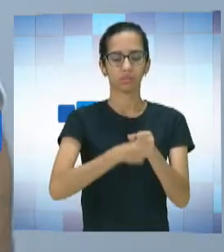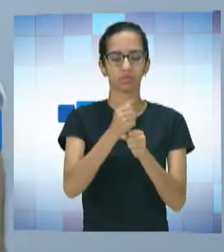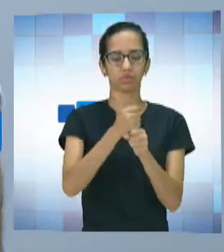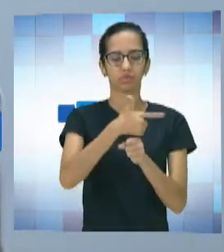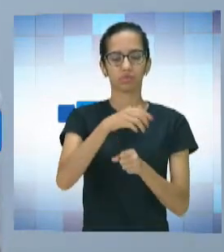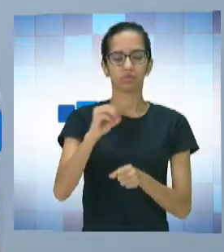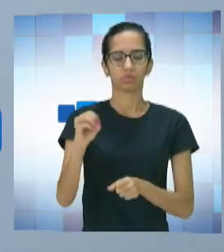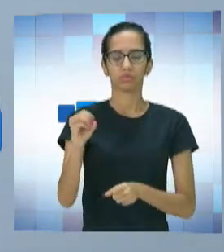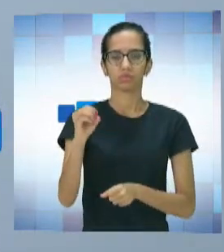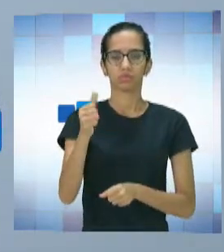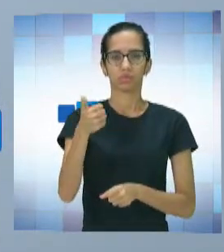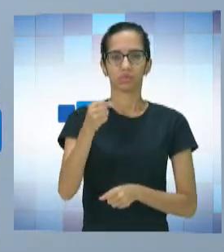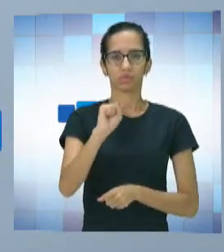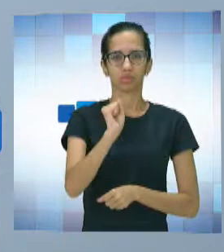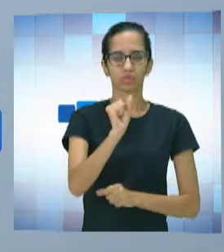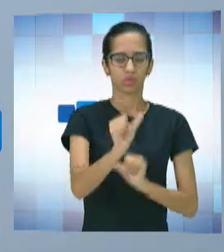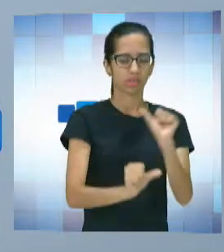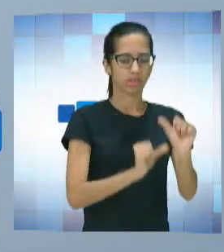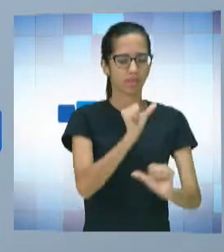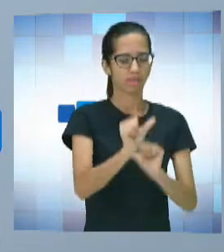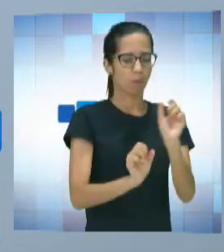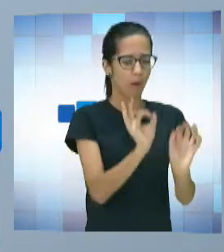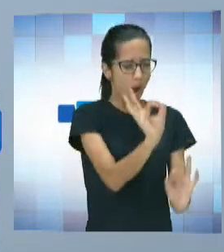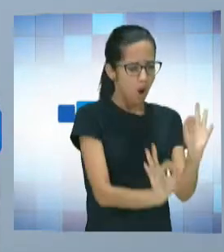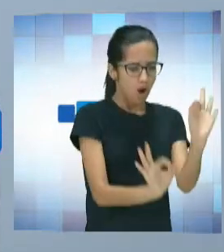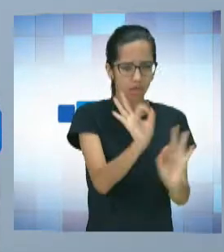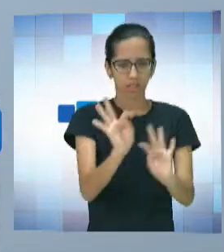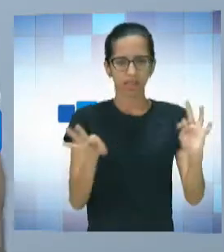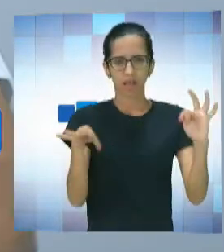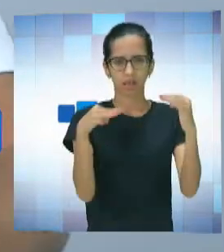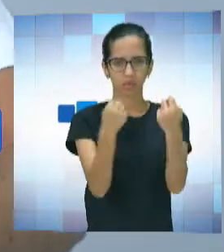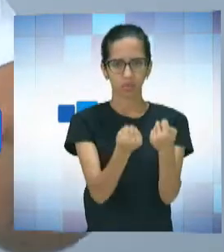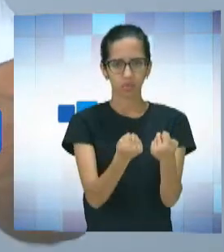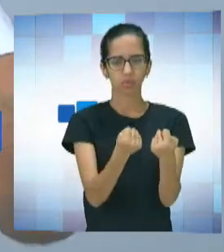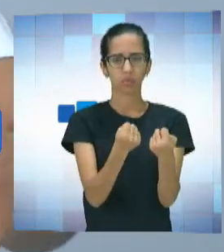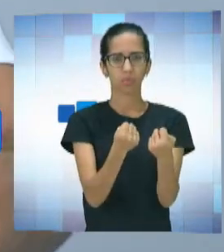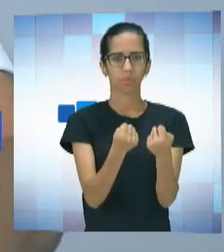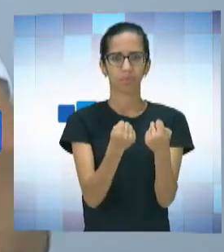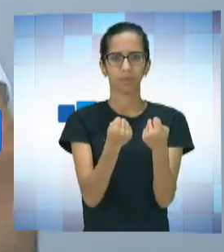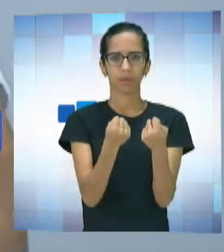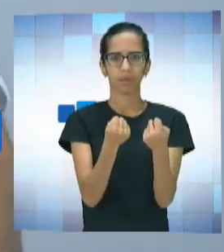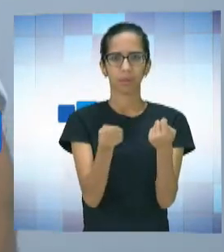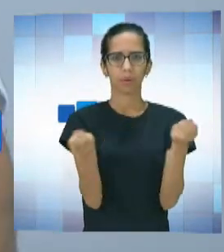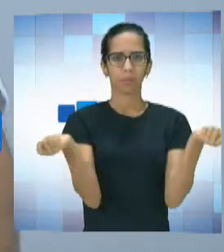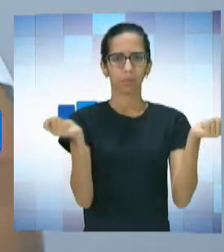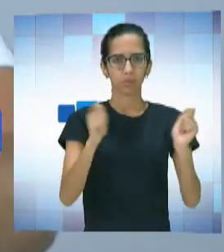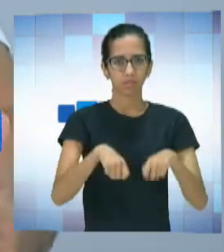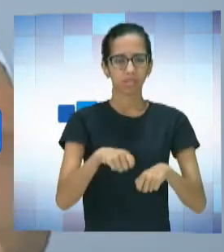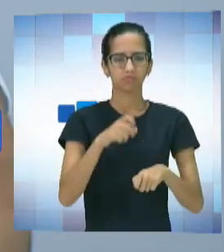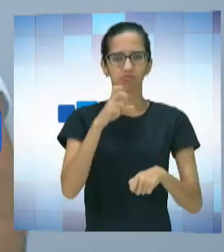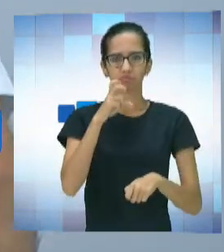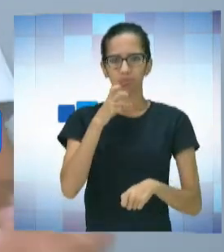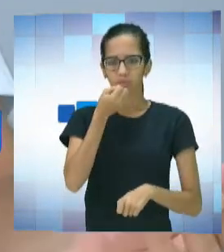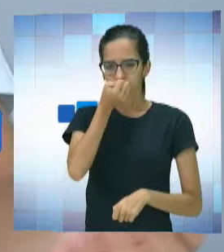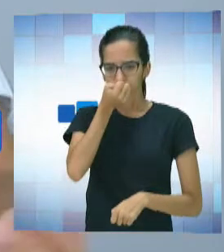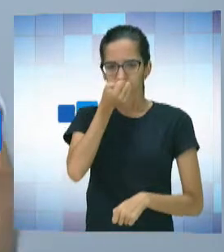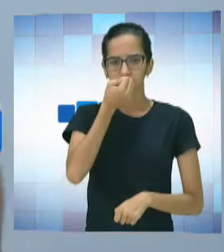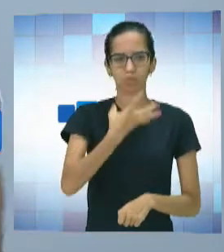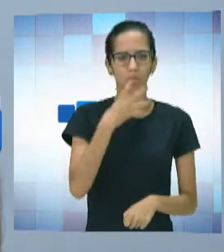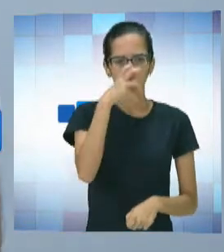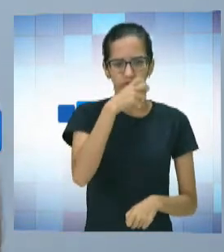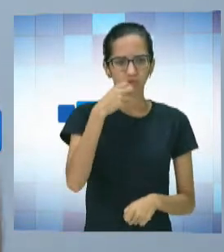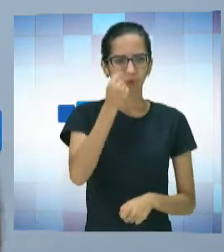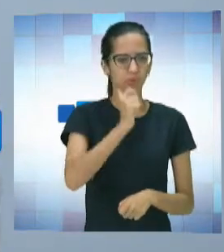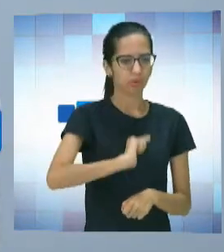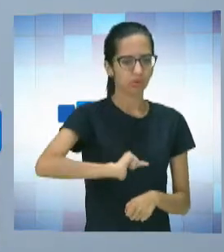reforma estruturar, para que nós possamos ter algo consólido, para que a gente possa manter o projeto. Você vê que